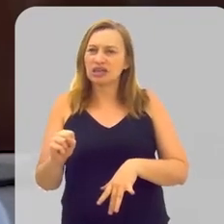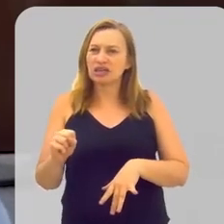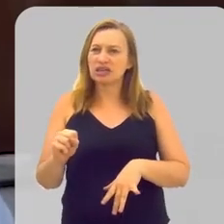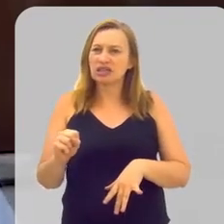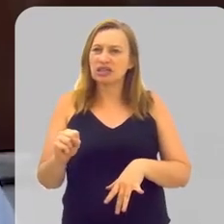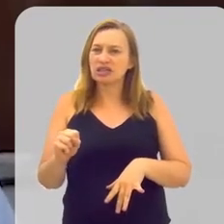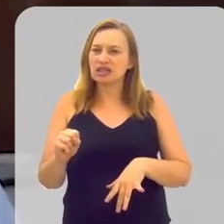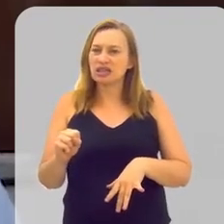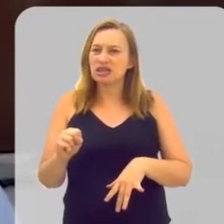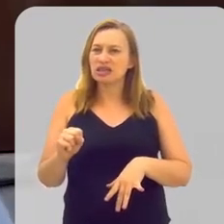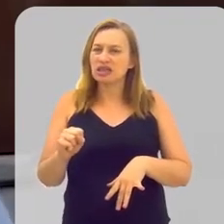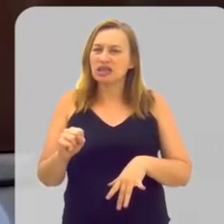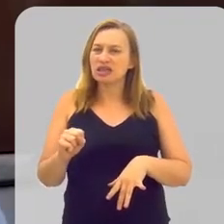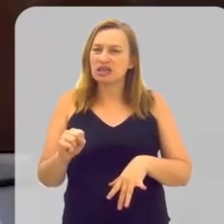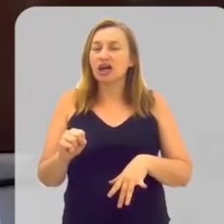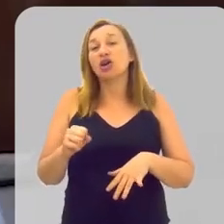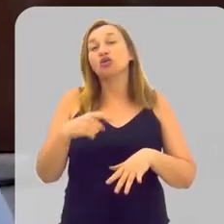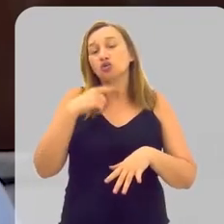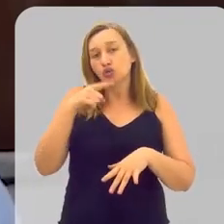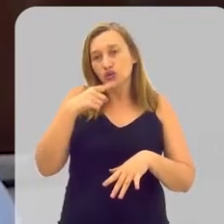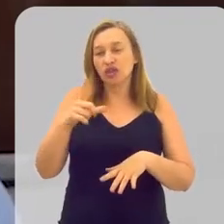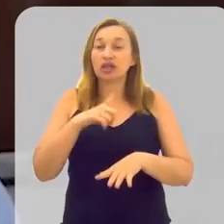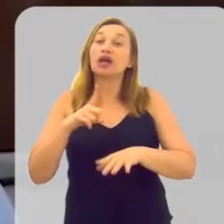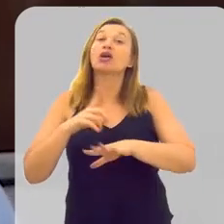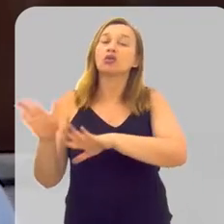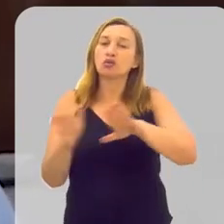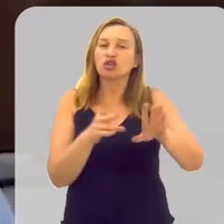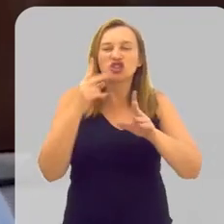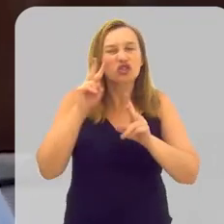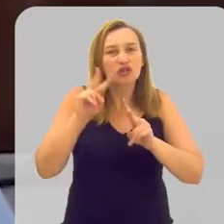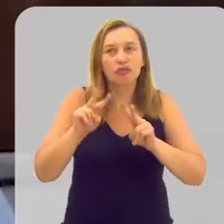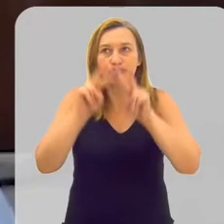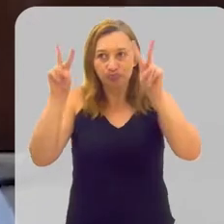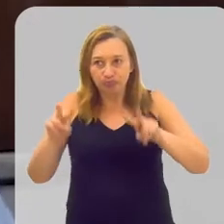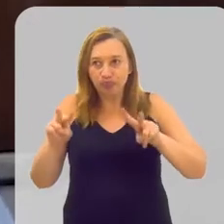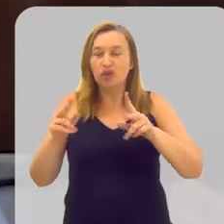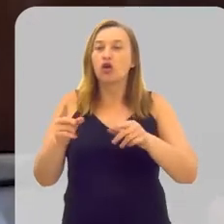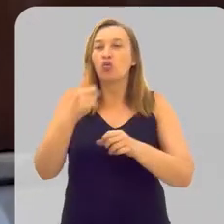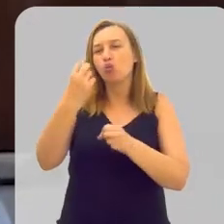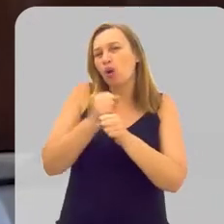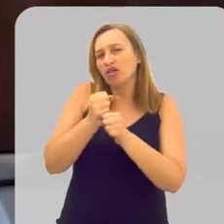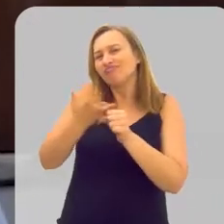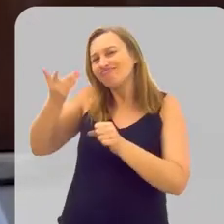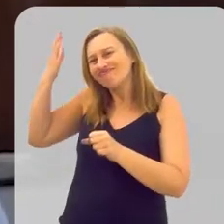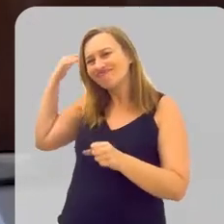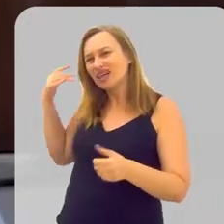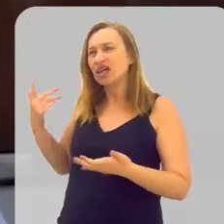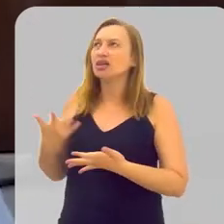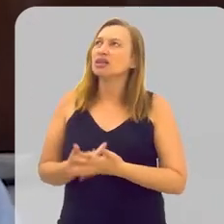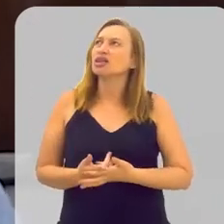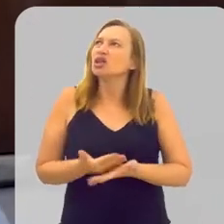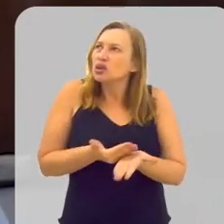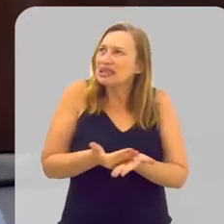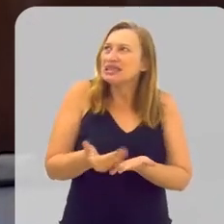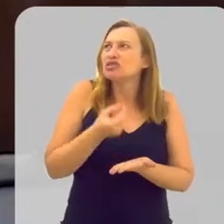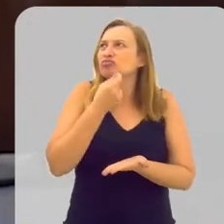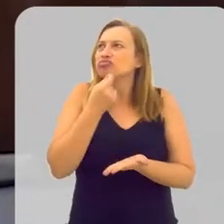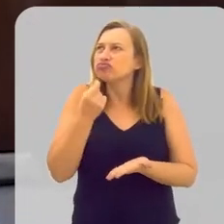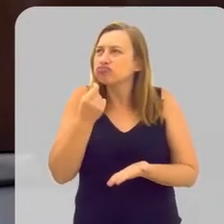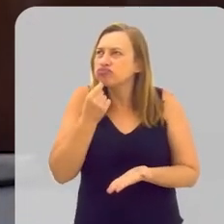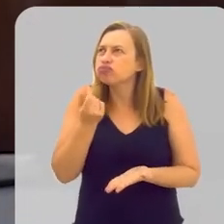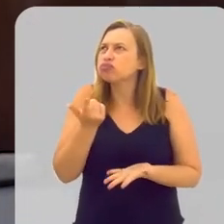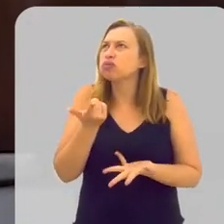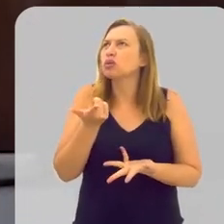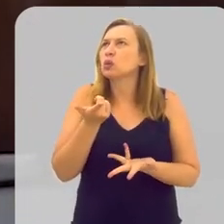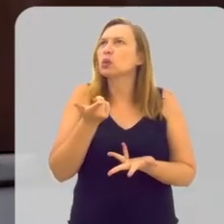E aí por que eu estou comentando isso? Quando a gente olha um ano atrás, no final de início de